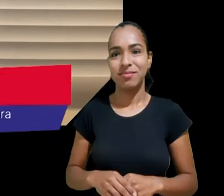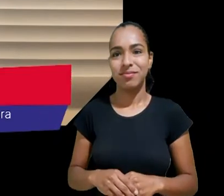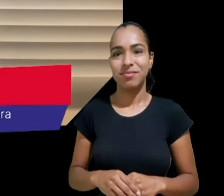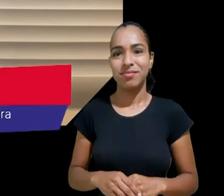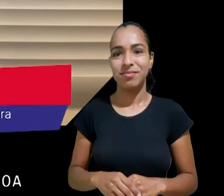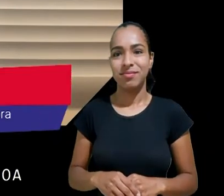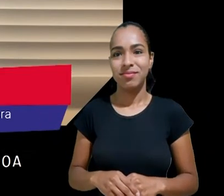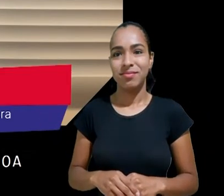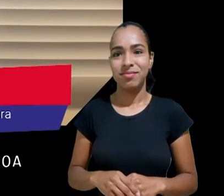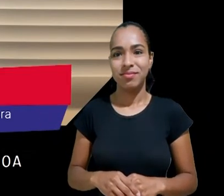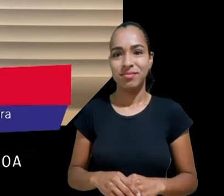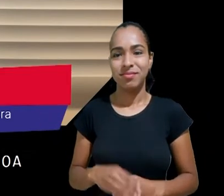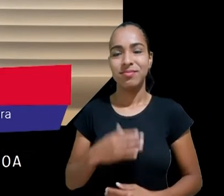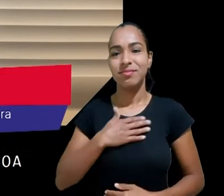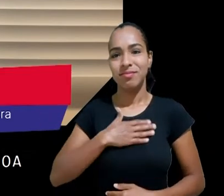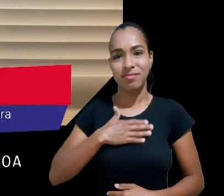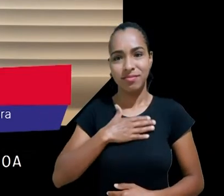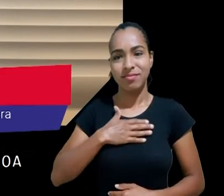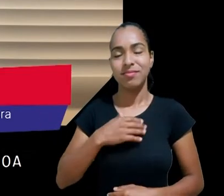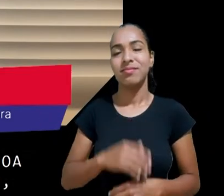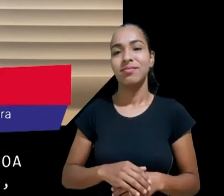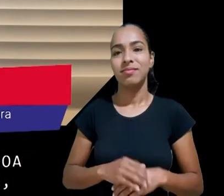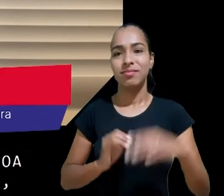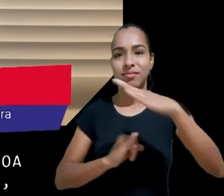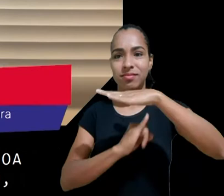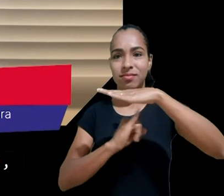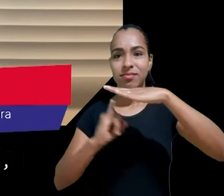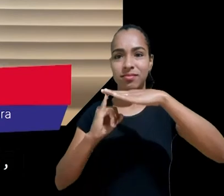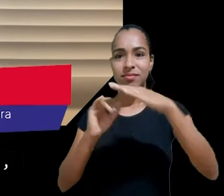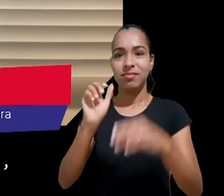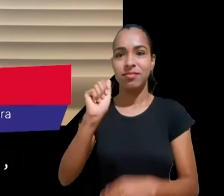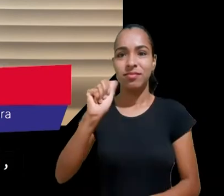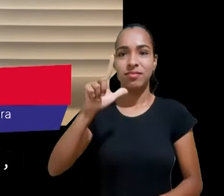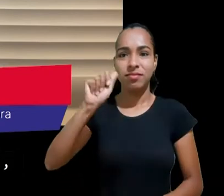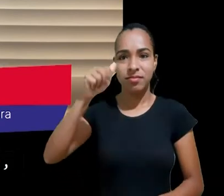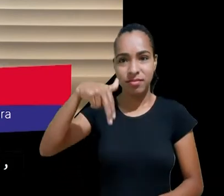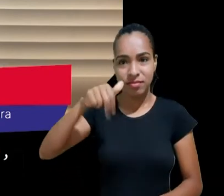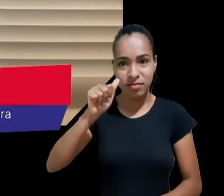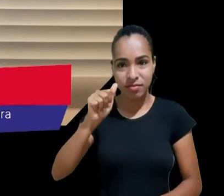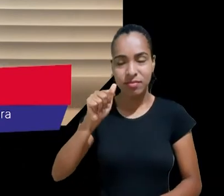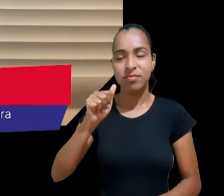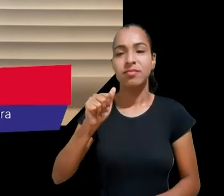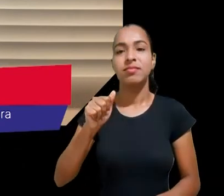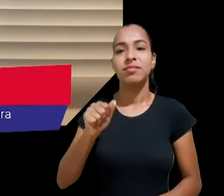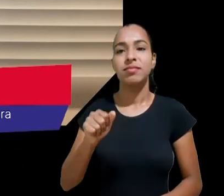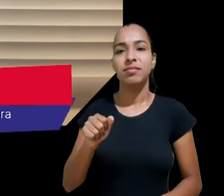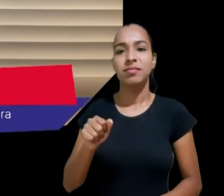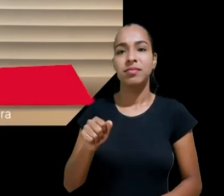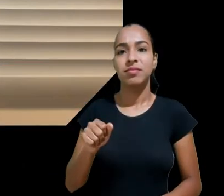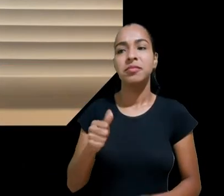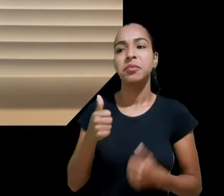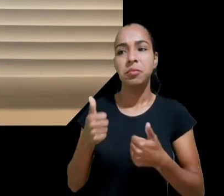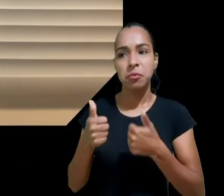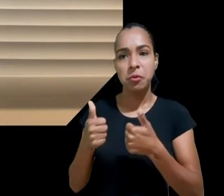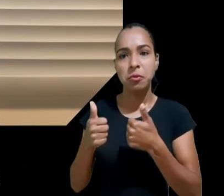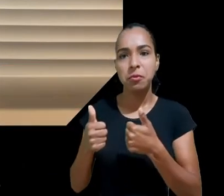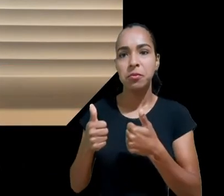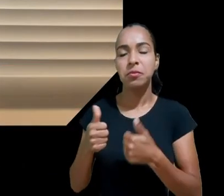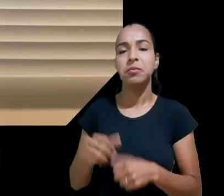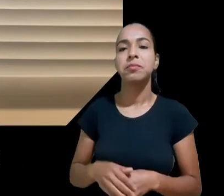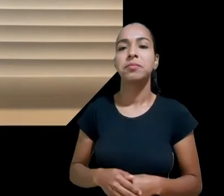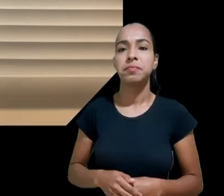do Alana, felicitando desde já pela iniciativa. Eu sou uma mulher branca,